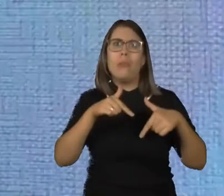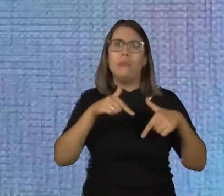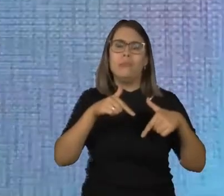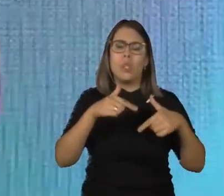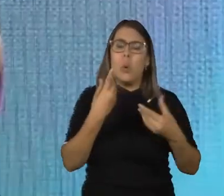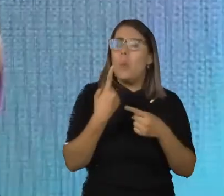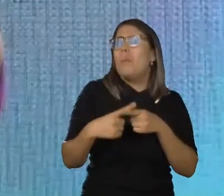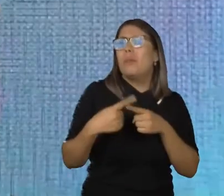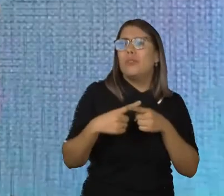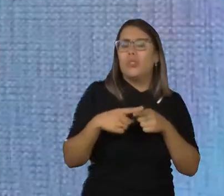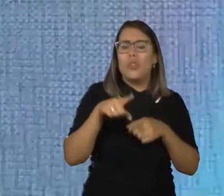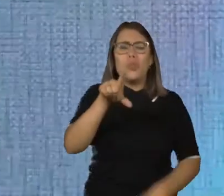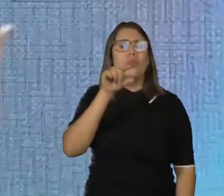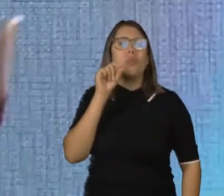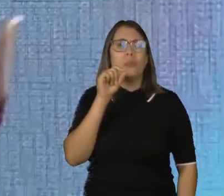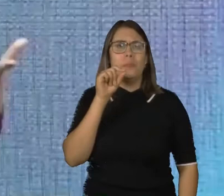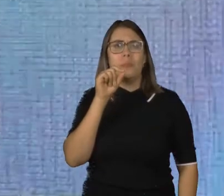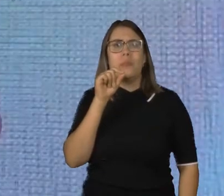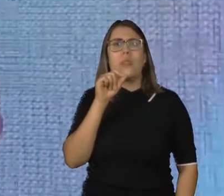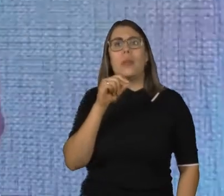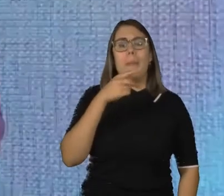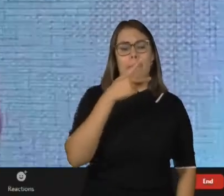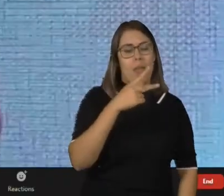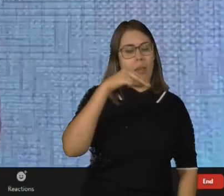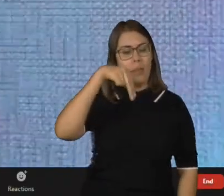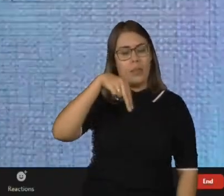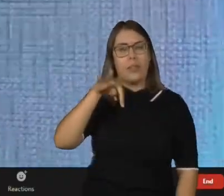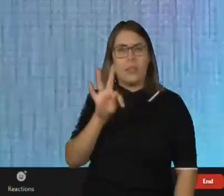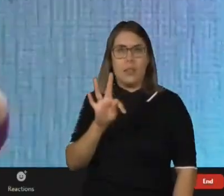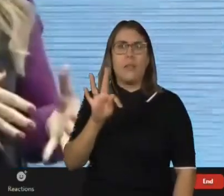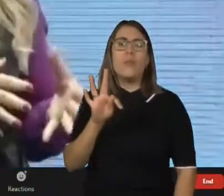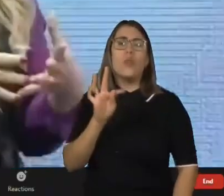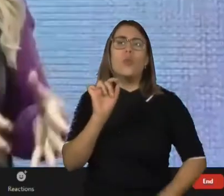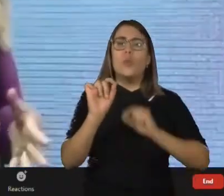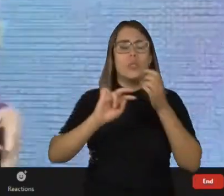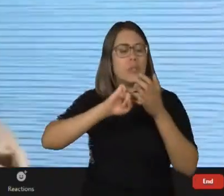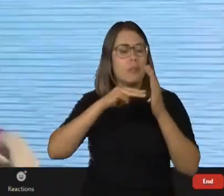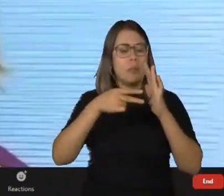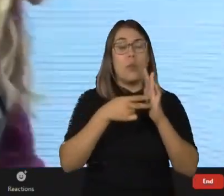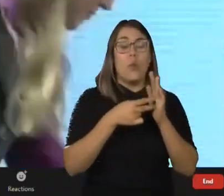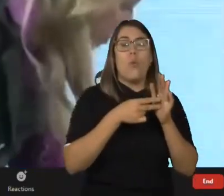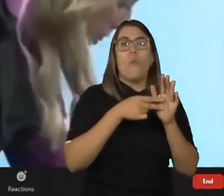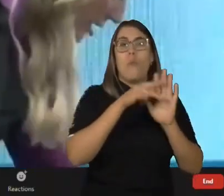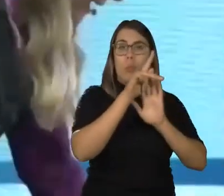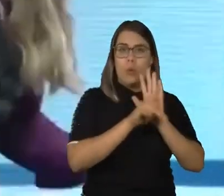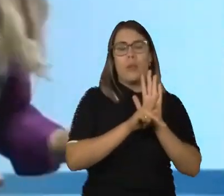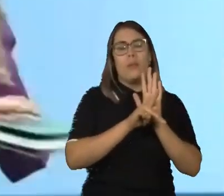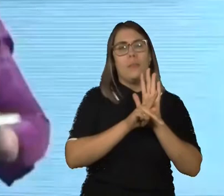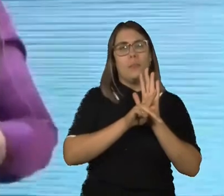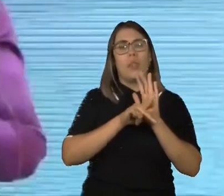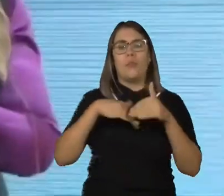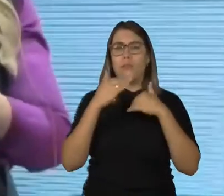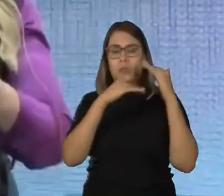Essa metodologia que eu acabei criando, que se chama PNT, Programação Neuroevolutiva Transformadora. Tanto que esse é